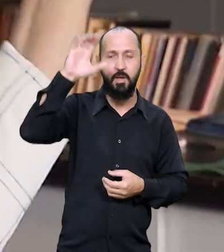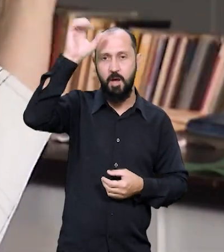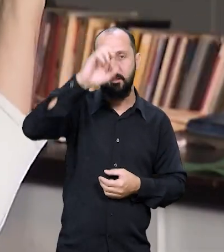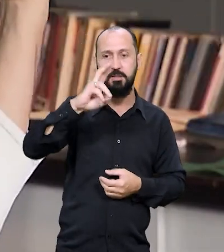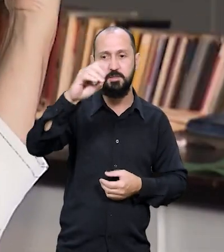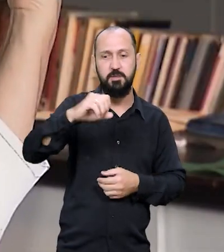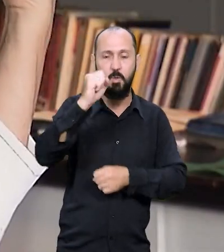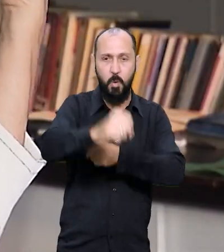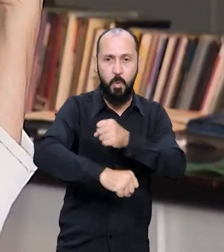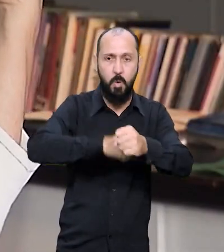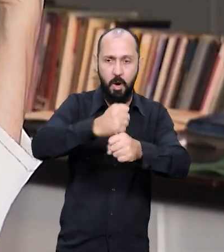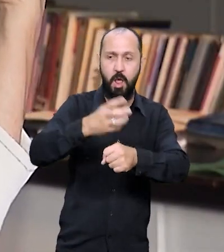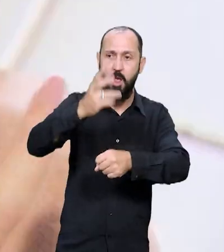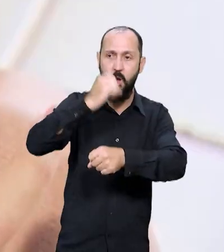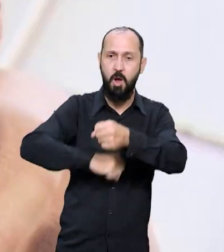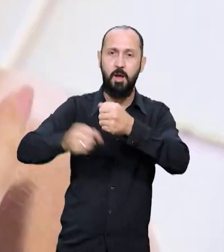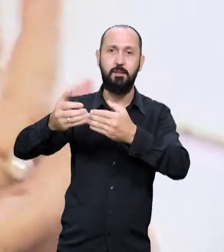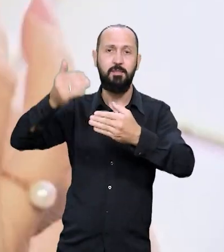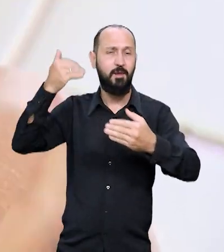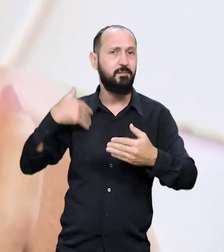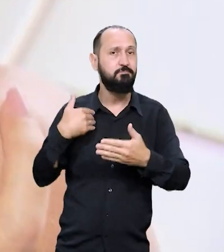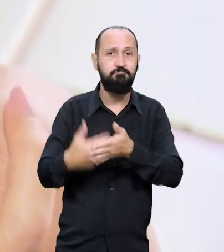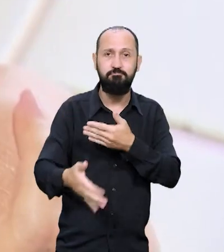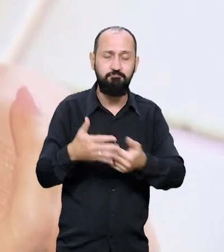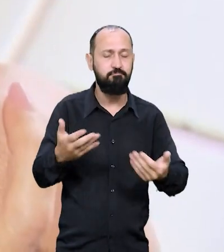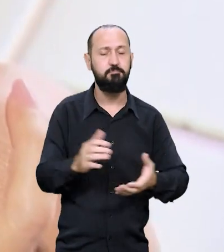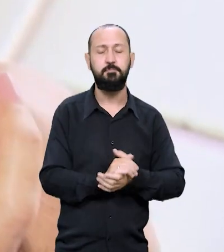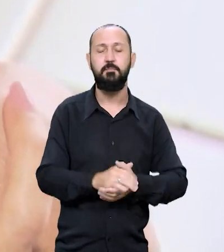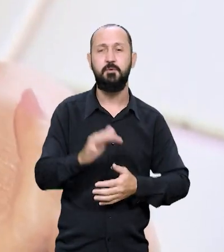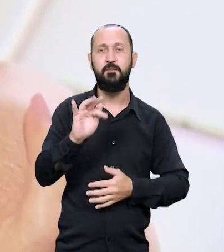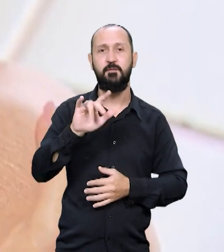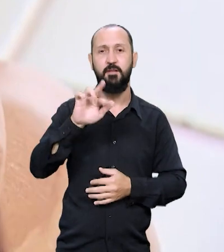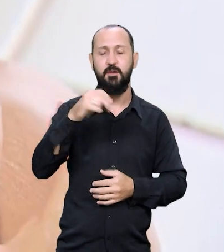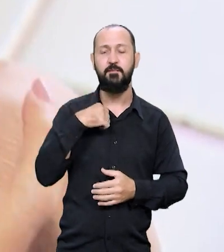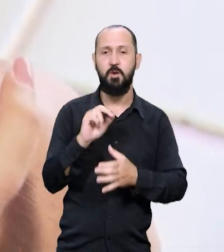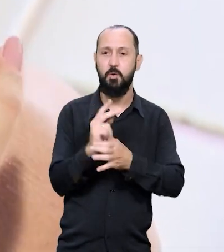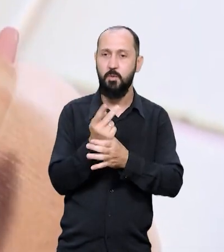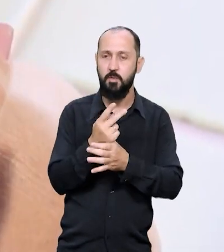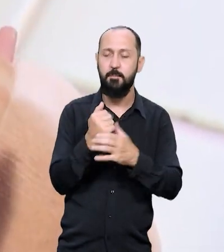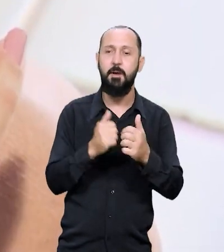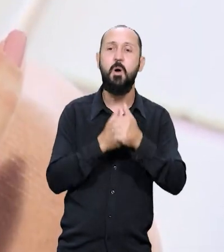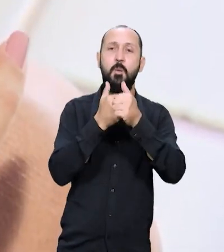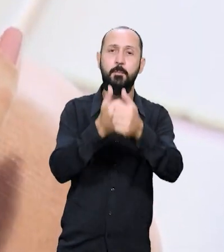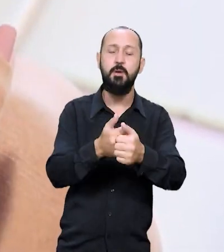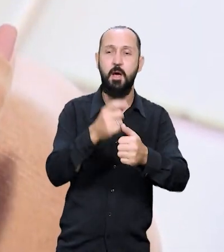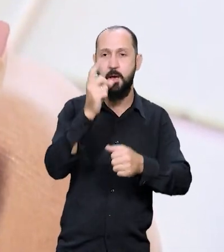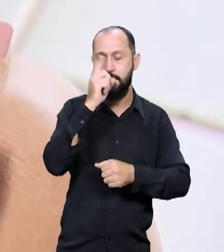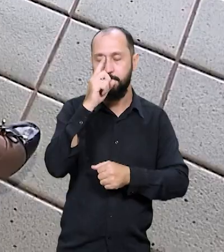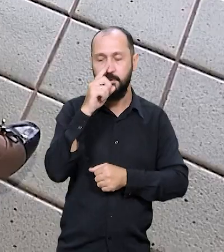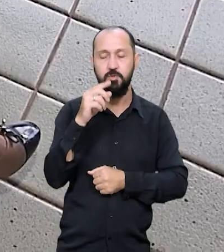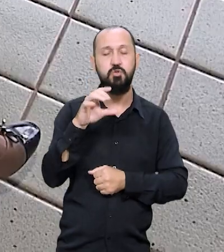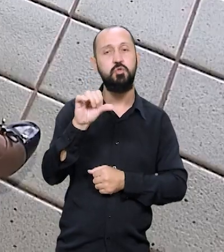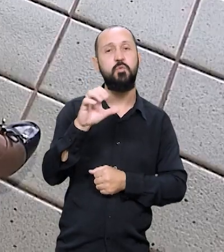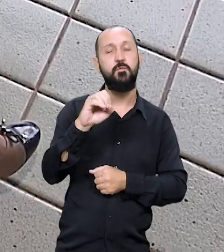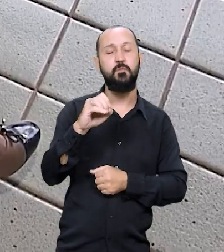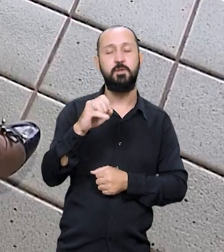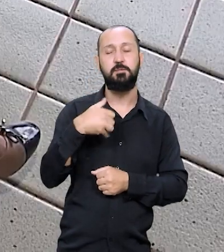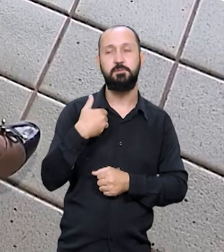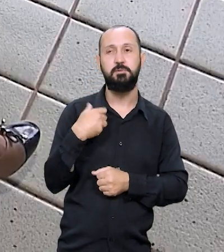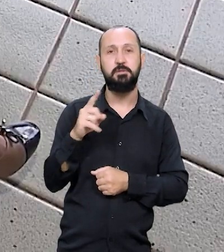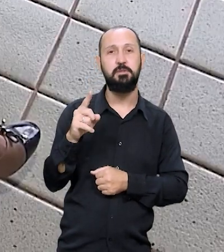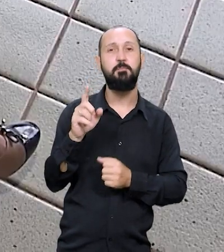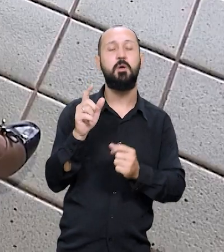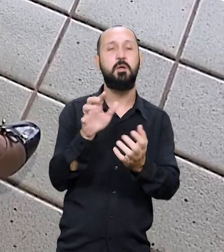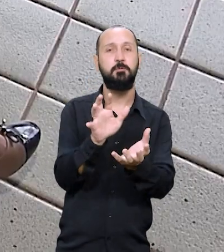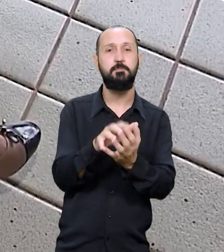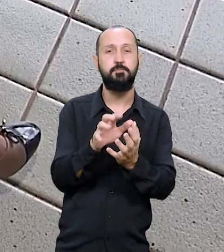aprendi isso há 50 anos atrás. Recentemente, Flávia desenvolveu um aplicativo de celular para acompanhar a rotina da mãe de 96 anos